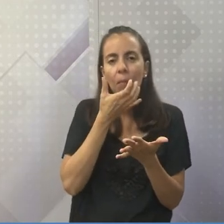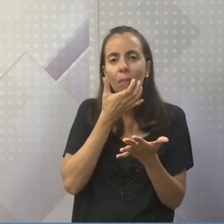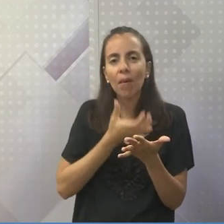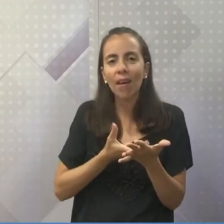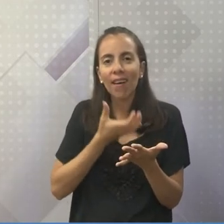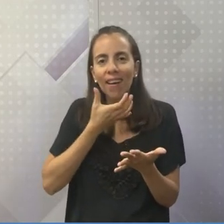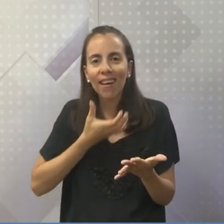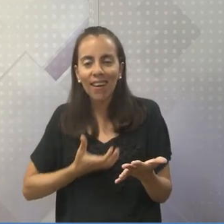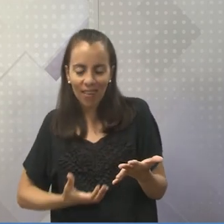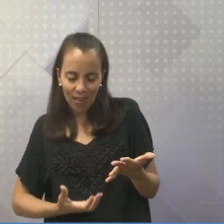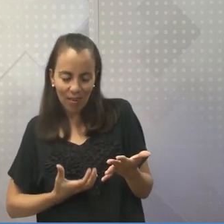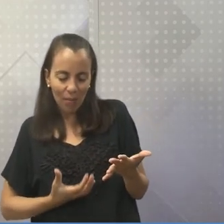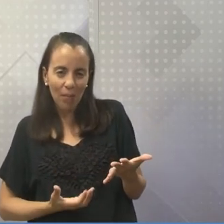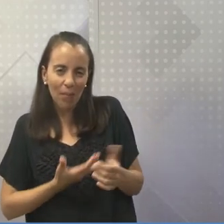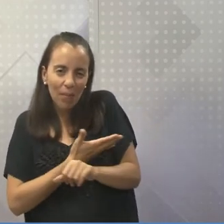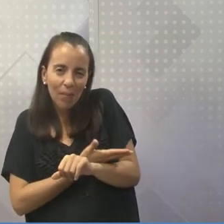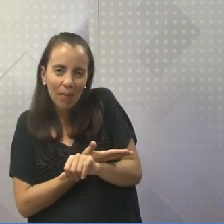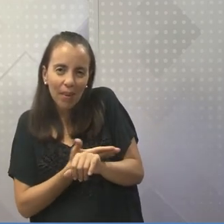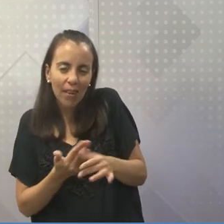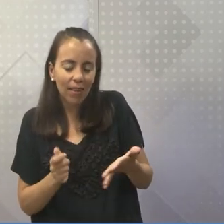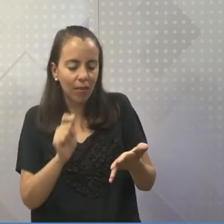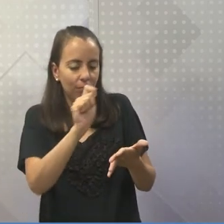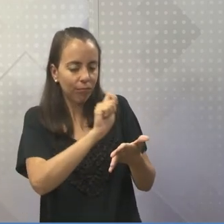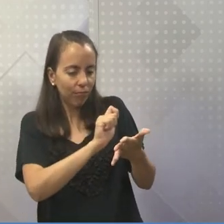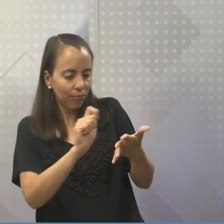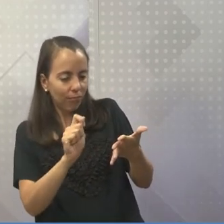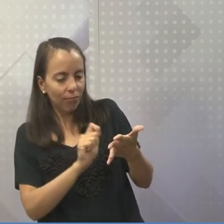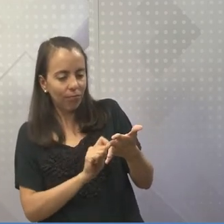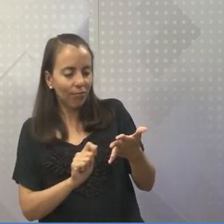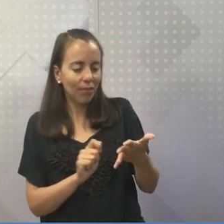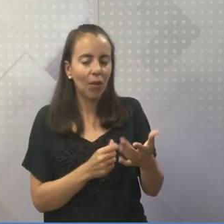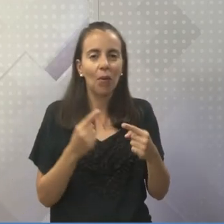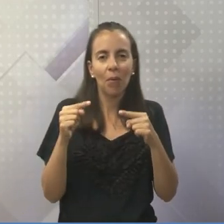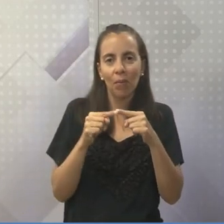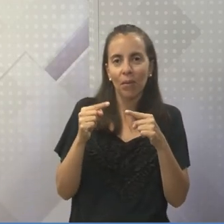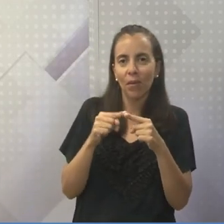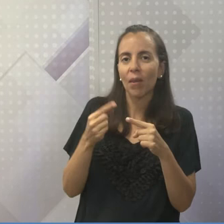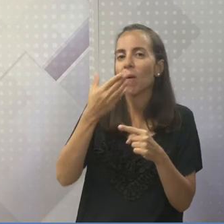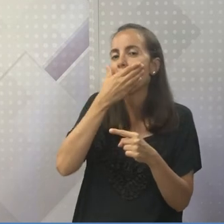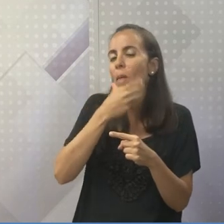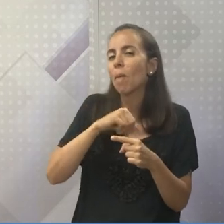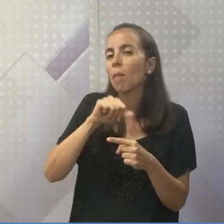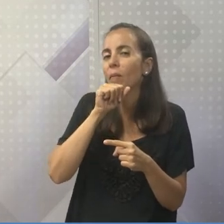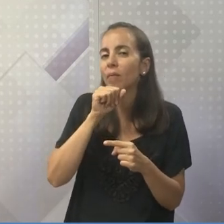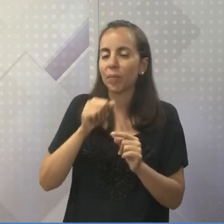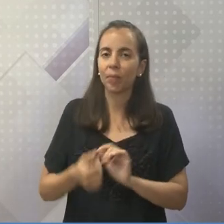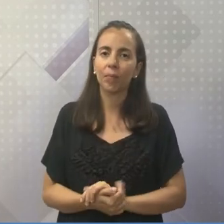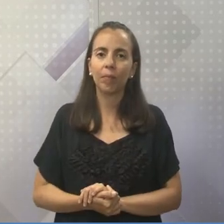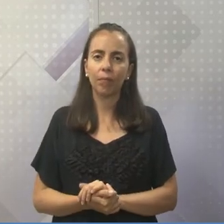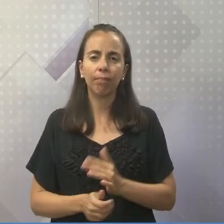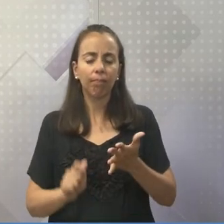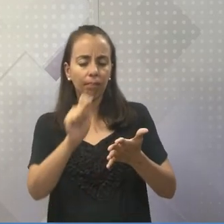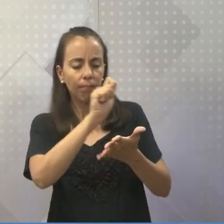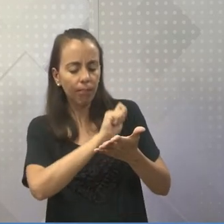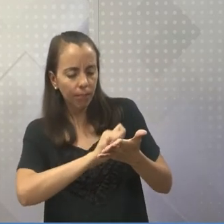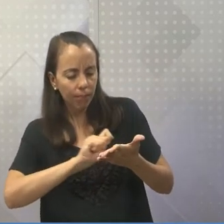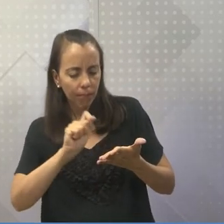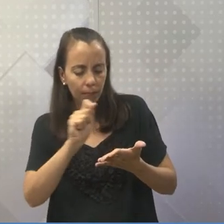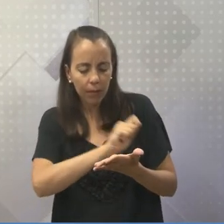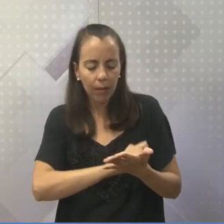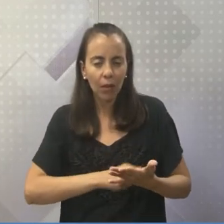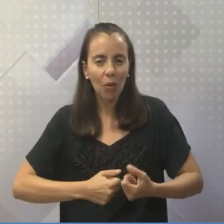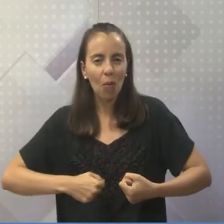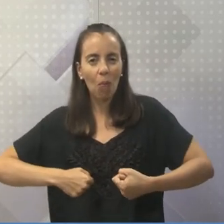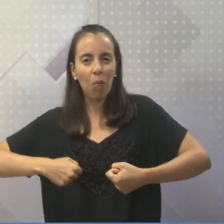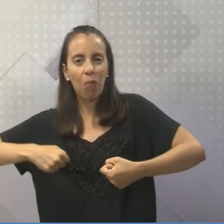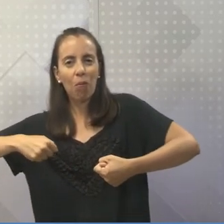Eu acho até para colocar mais responsabilidade, mais de pai mesmo, né? Na figura. E ele foi colocando um homem mais